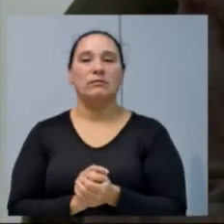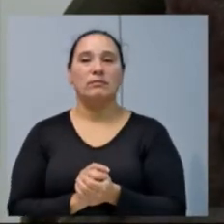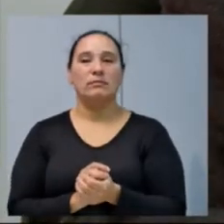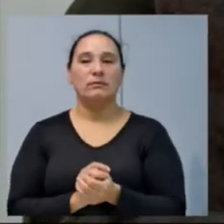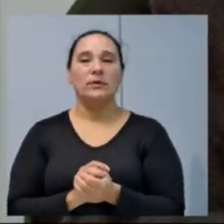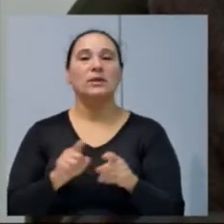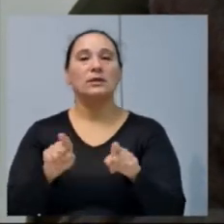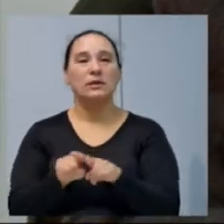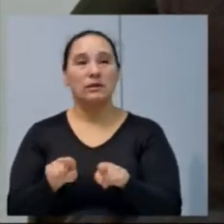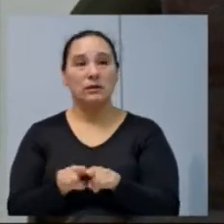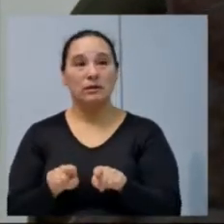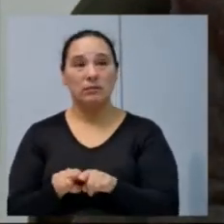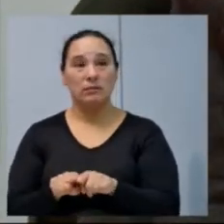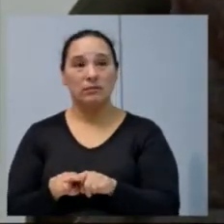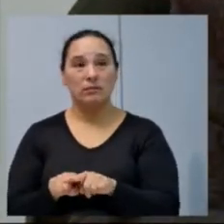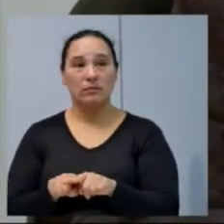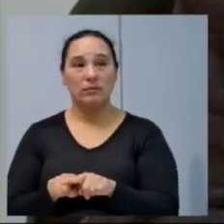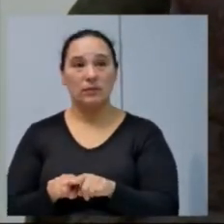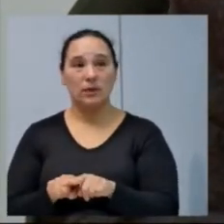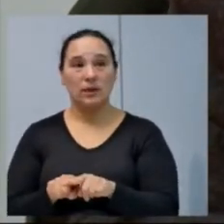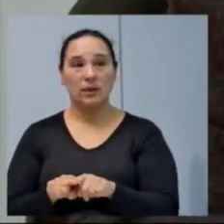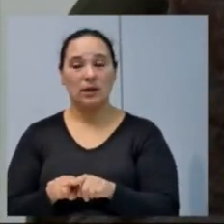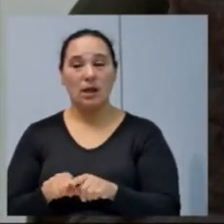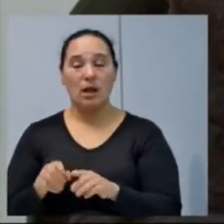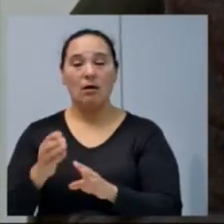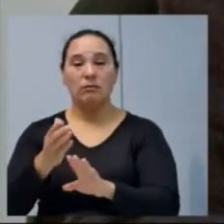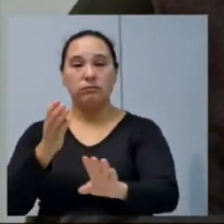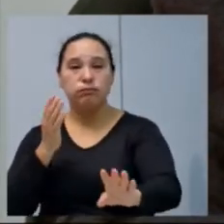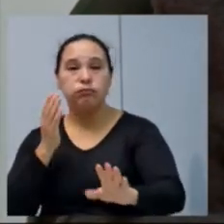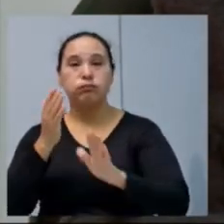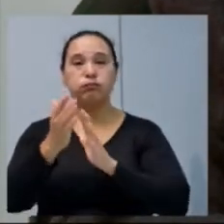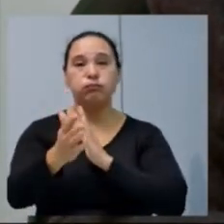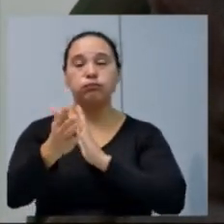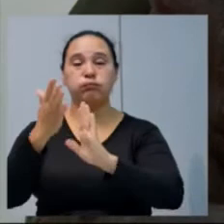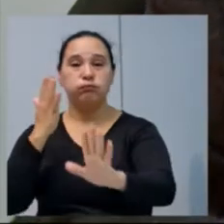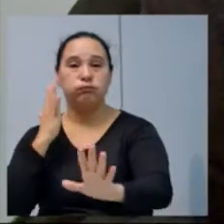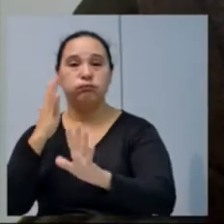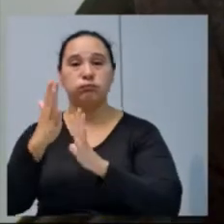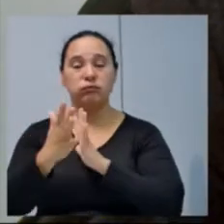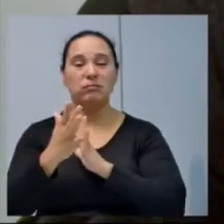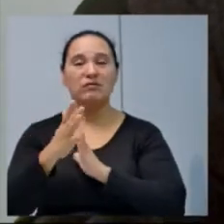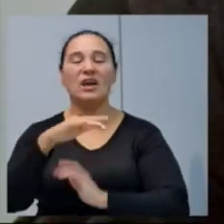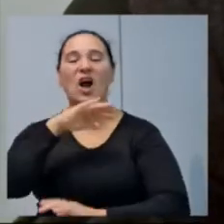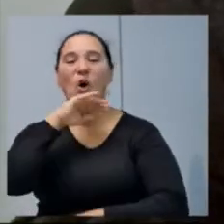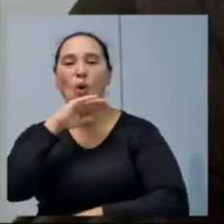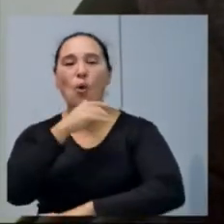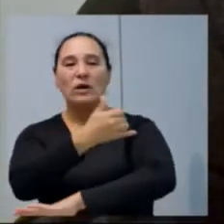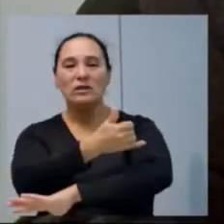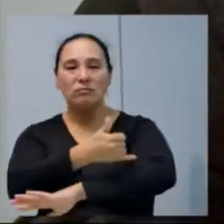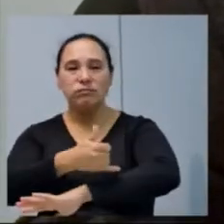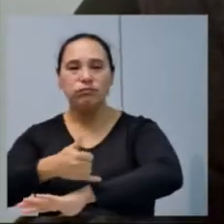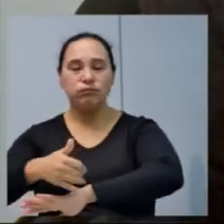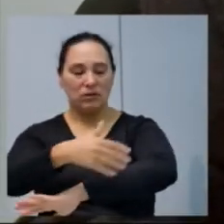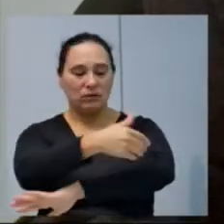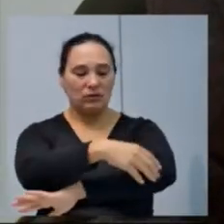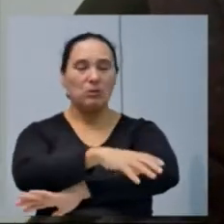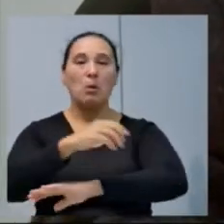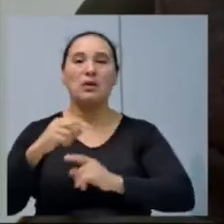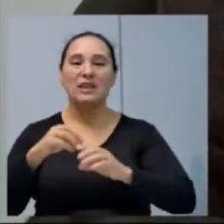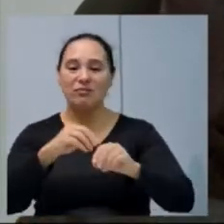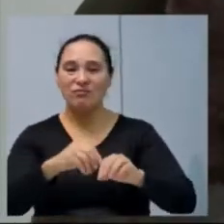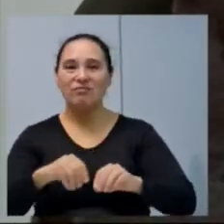e também por essa traficabilidade de veículos pesados, acaba danificando, evidentemente, toda a estrada que é de chão.